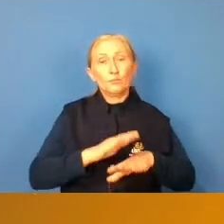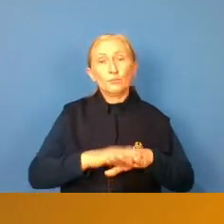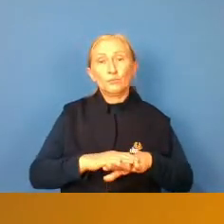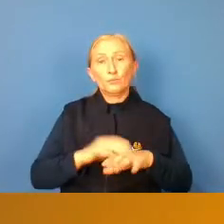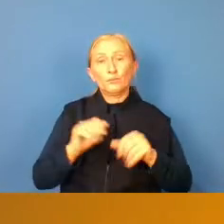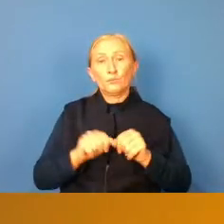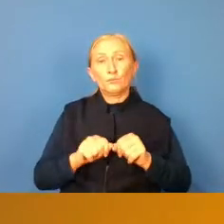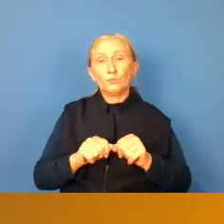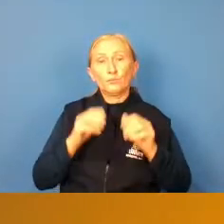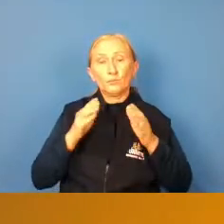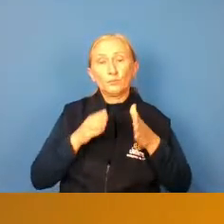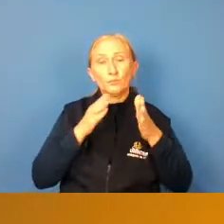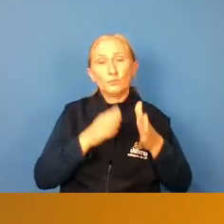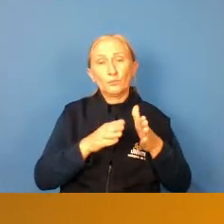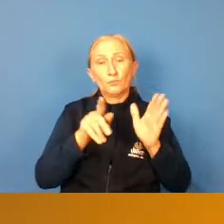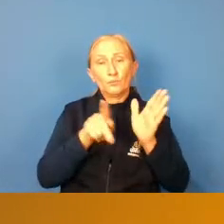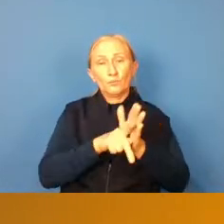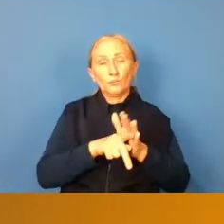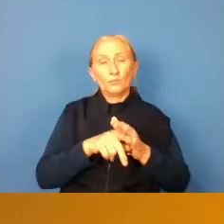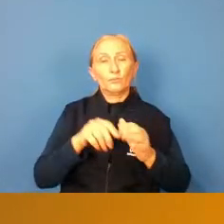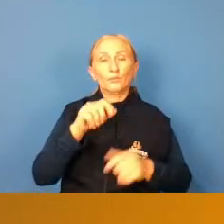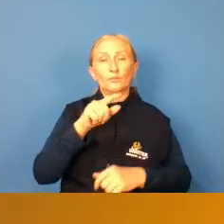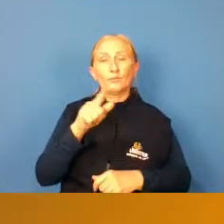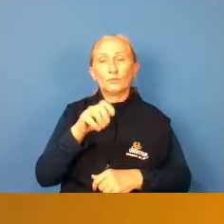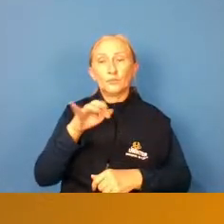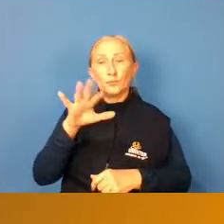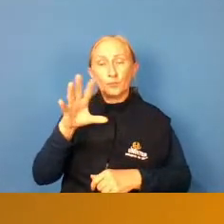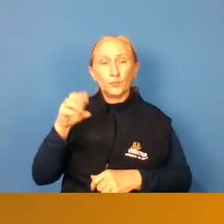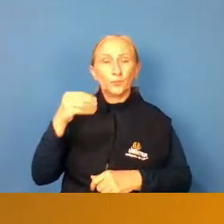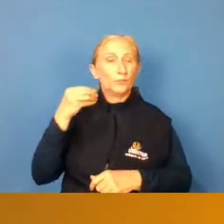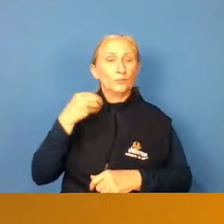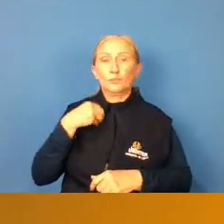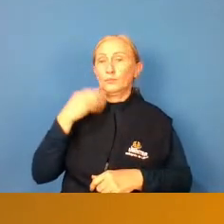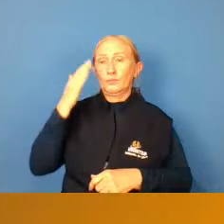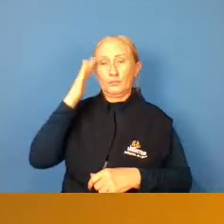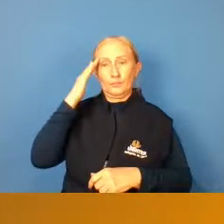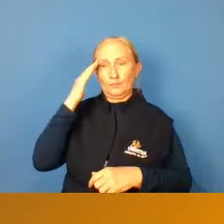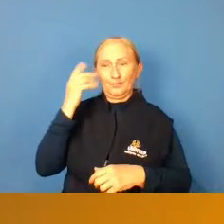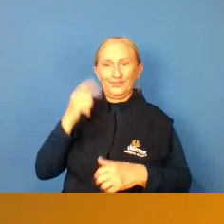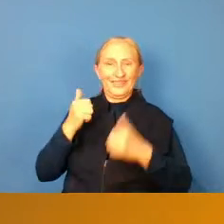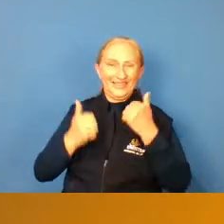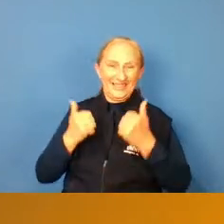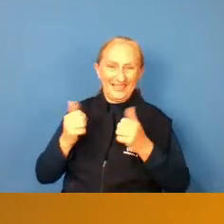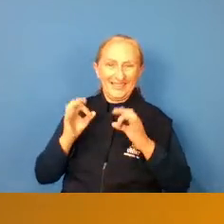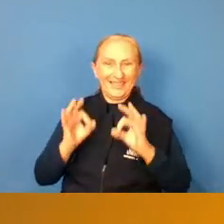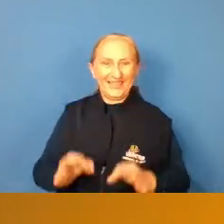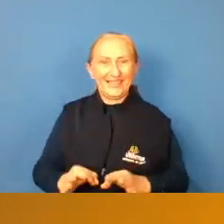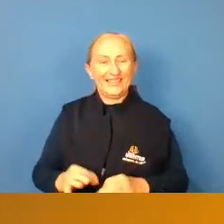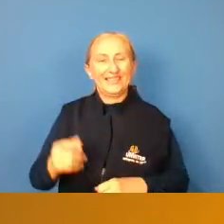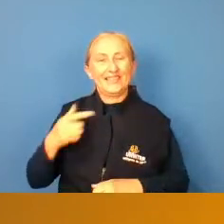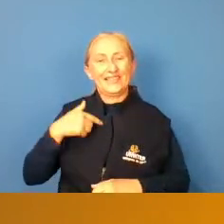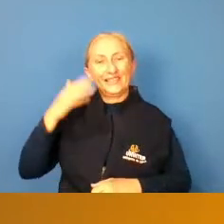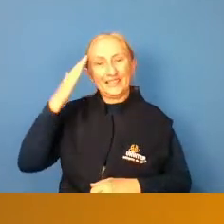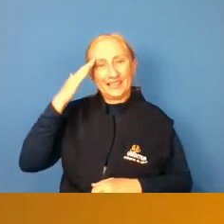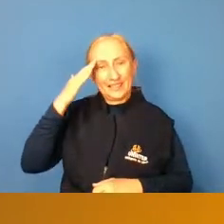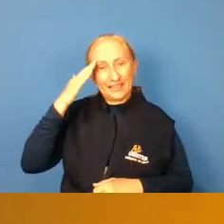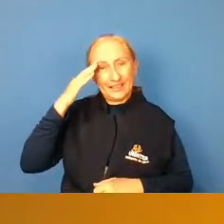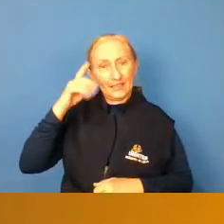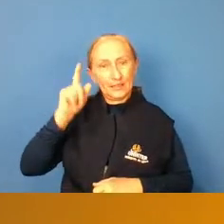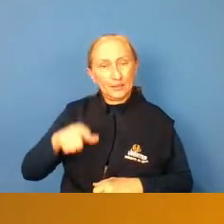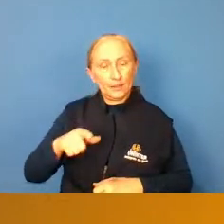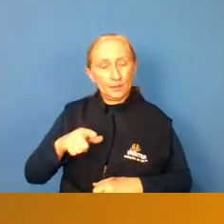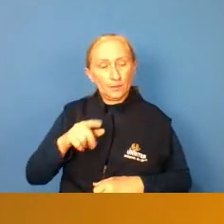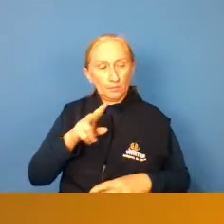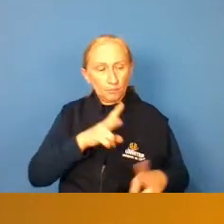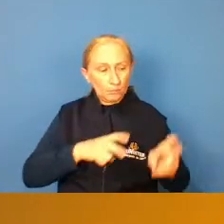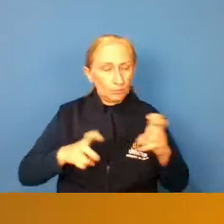com foco na posição de zagueiro só pra porque eu não entendo muito de futebol eu queria entender se tem se a partir das